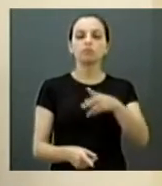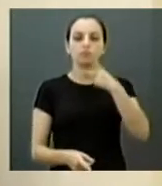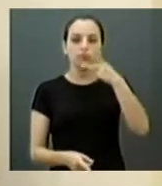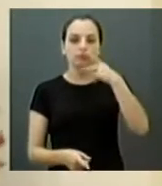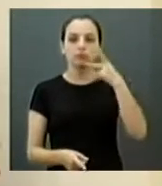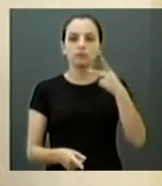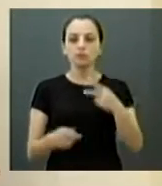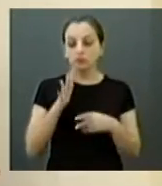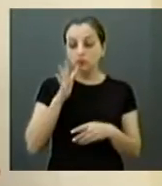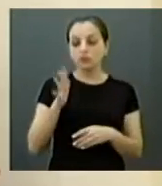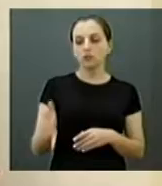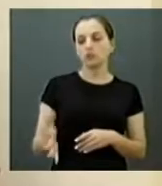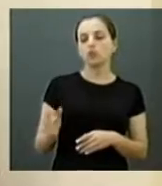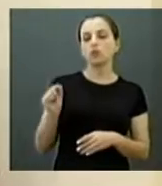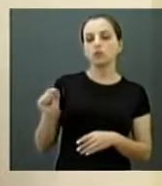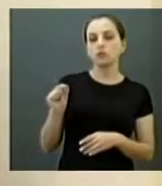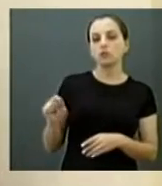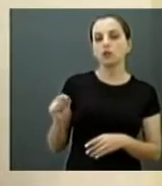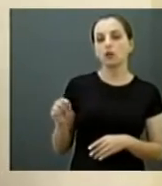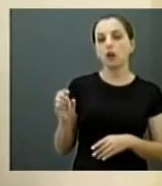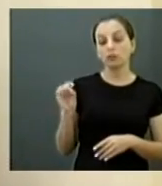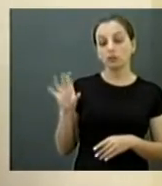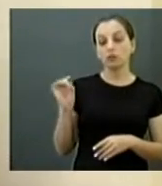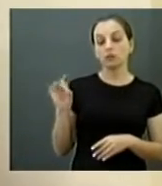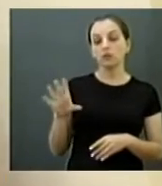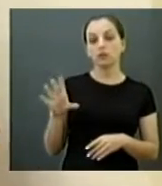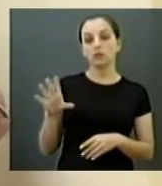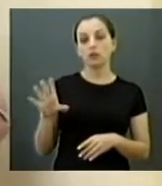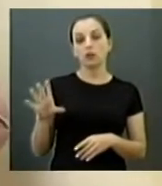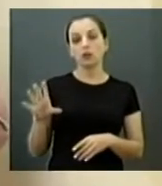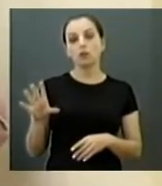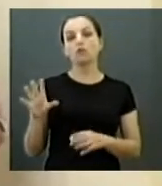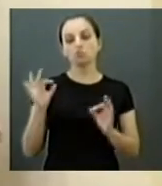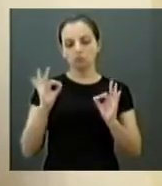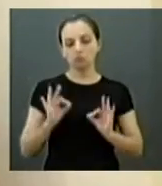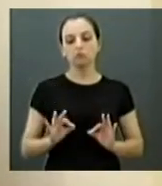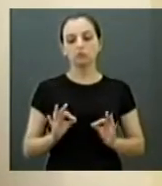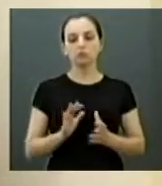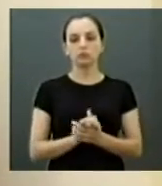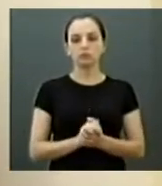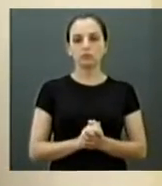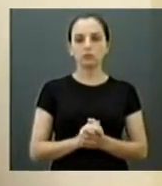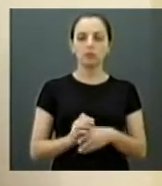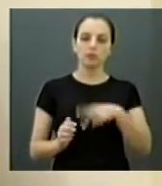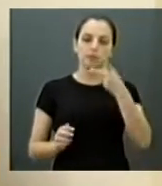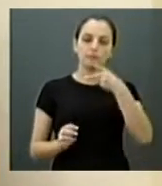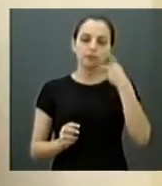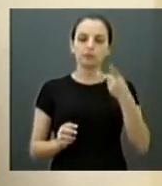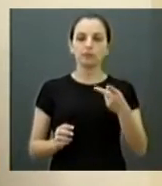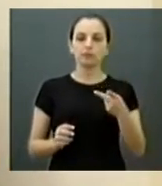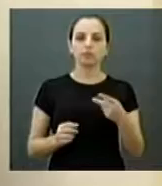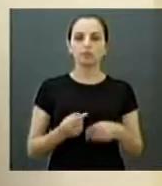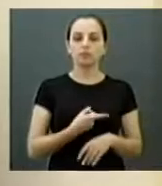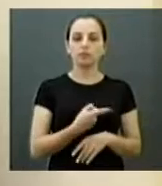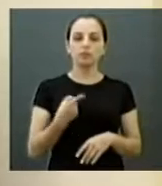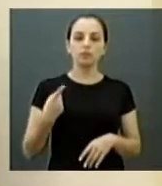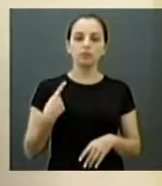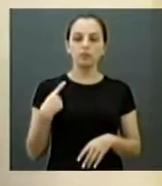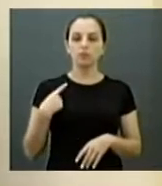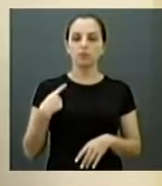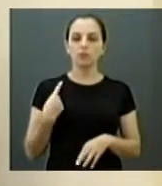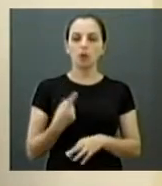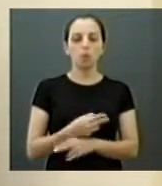denúncia. Nesse caso específico, no nosso entendimento, não procede. Eu quero comentar aqui também, nós recebemos